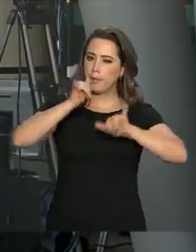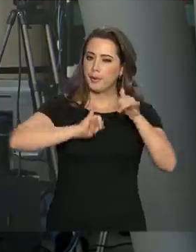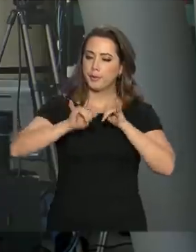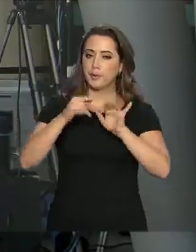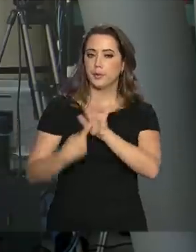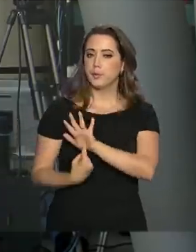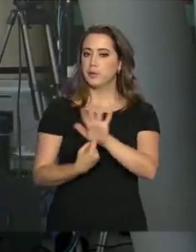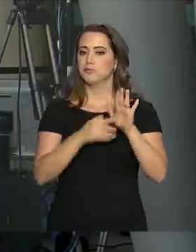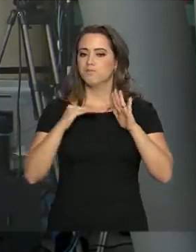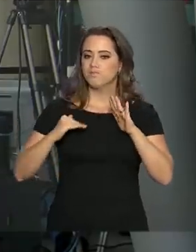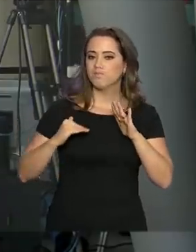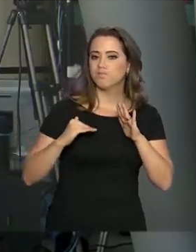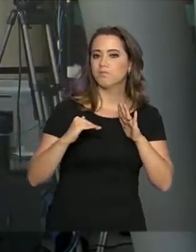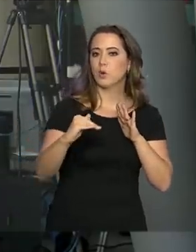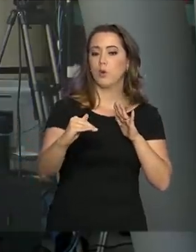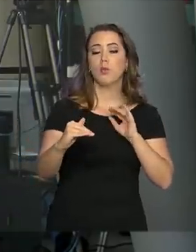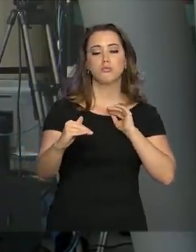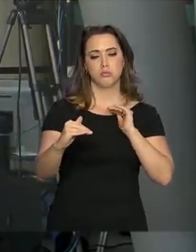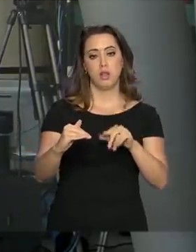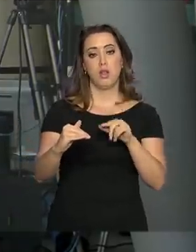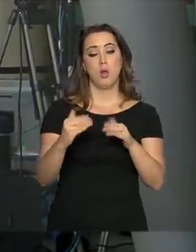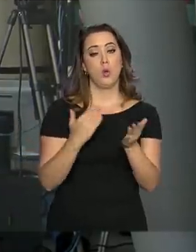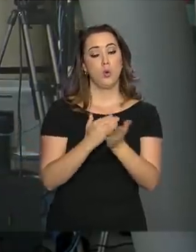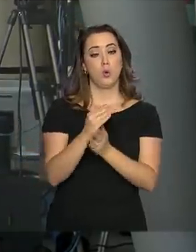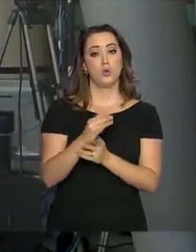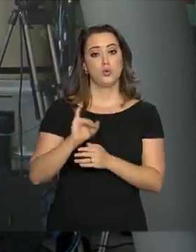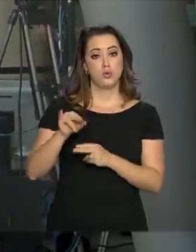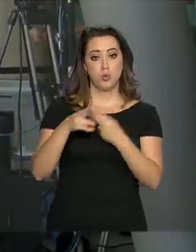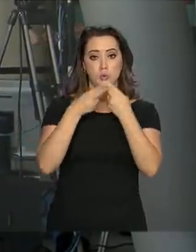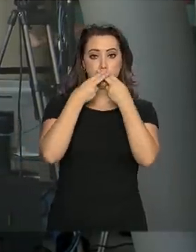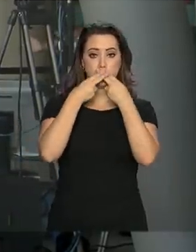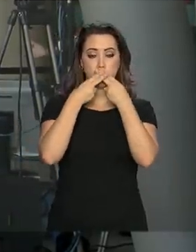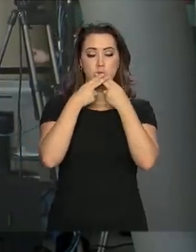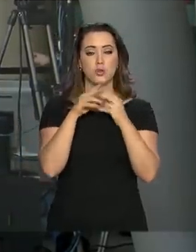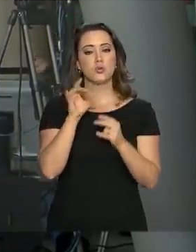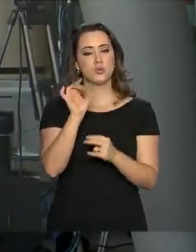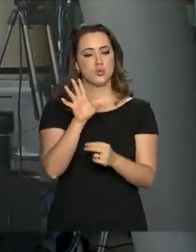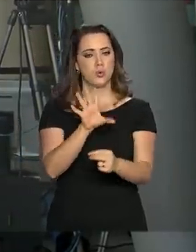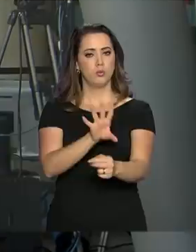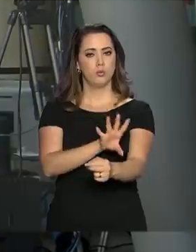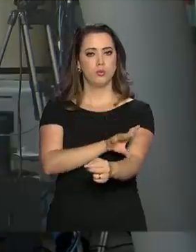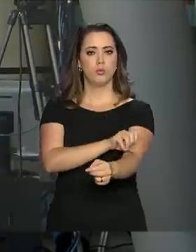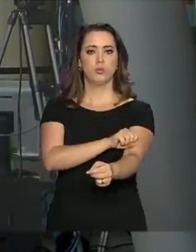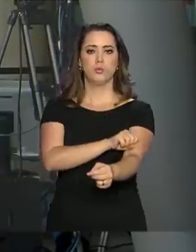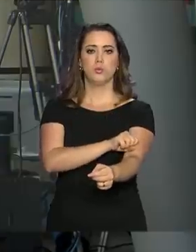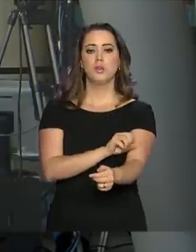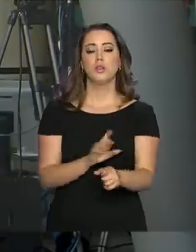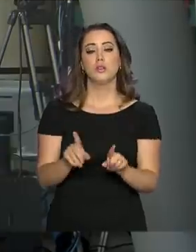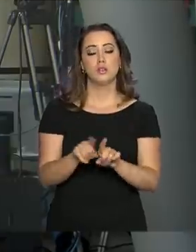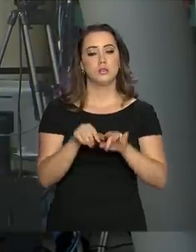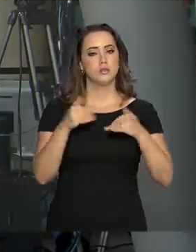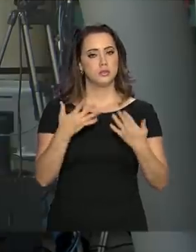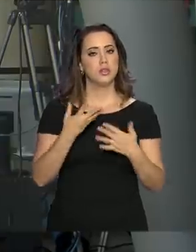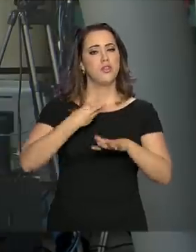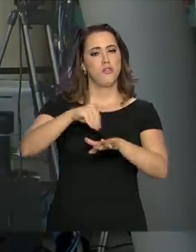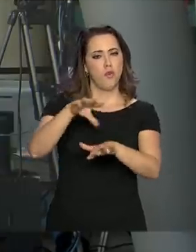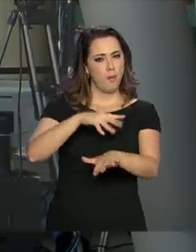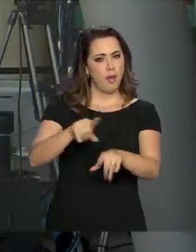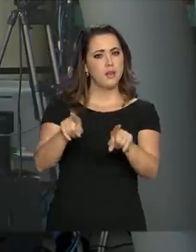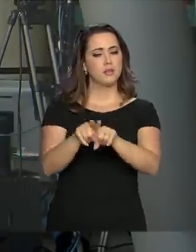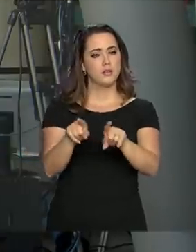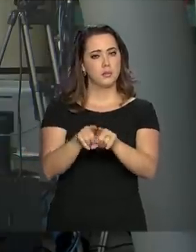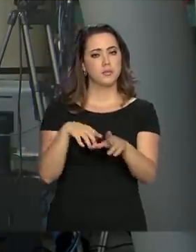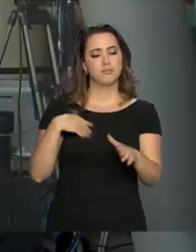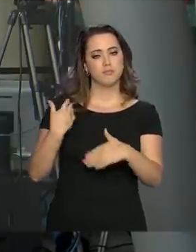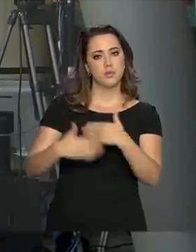estáveis. O presidente continua em jejum oral, recebendo os nutrientes por via endovenosa. Os médicos informaram ainda que